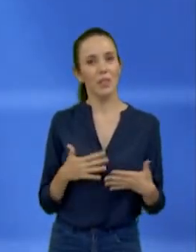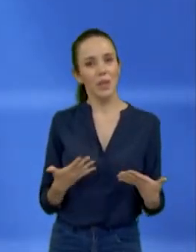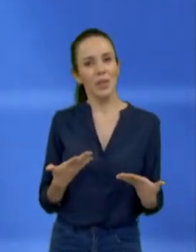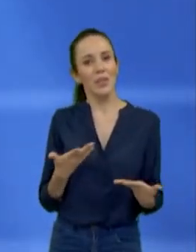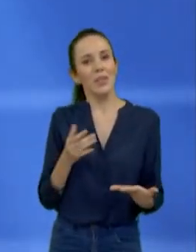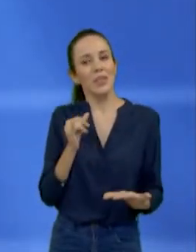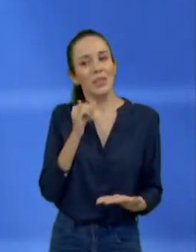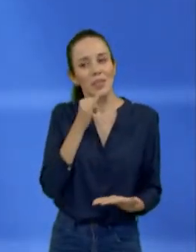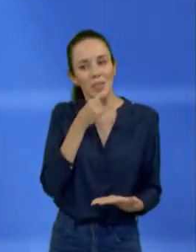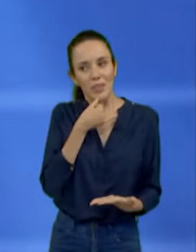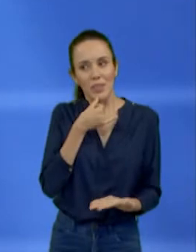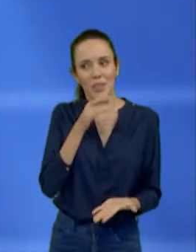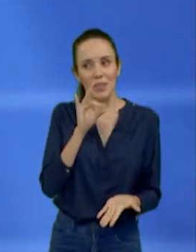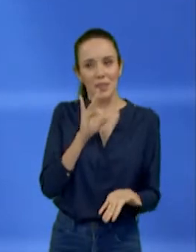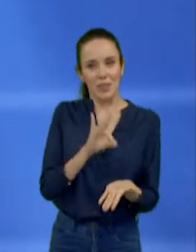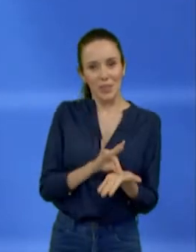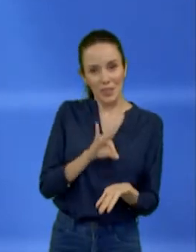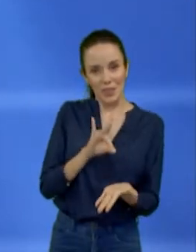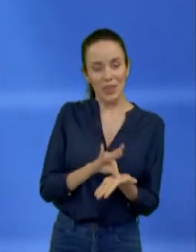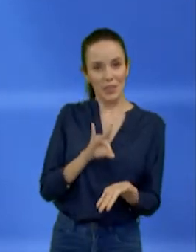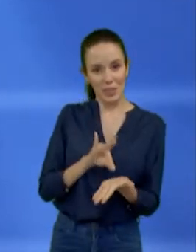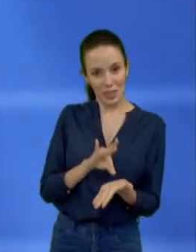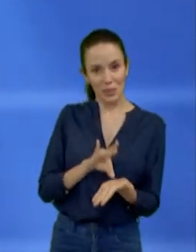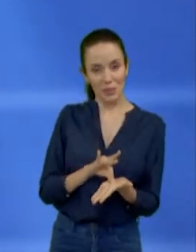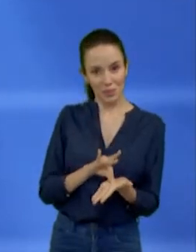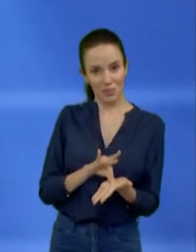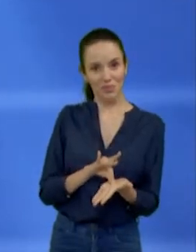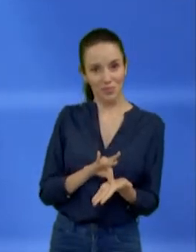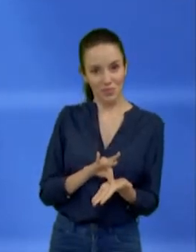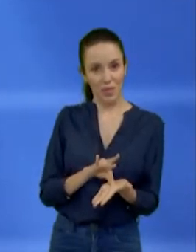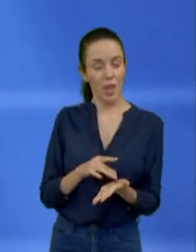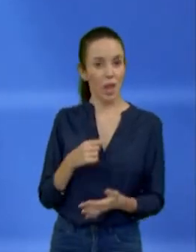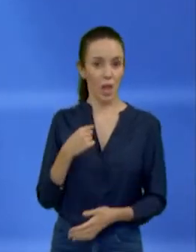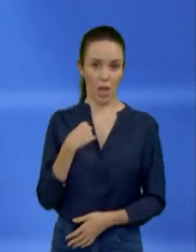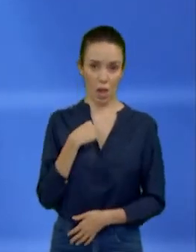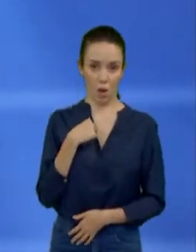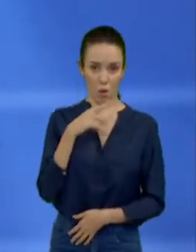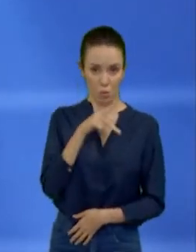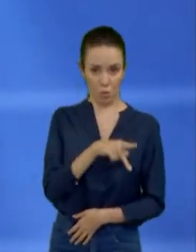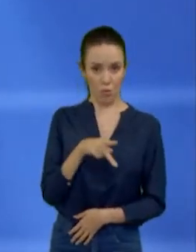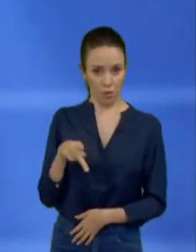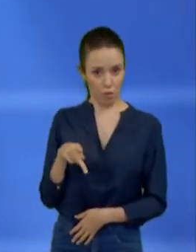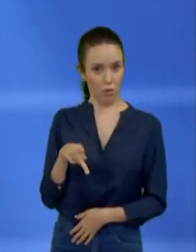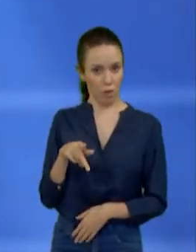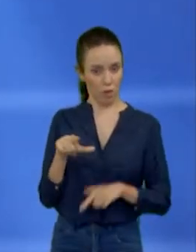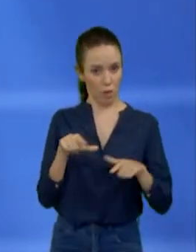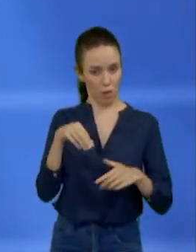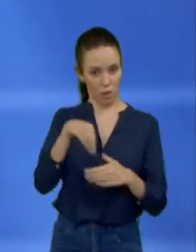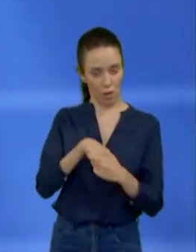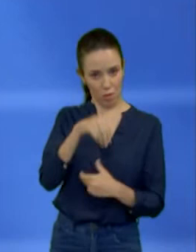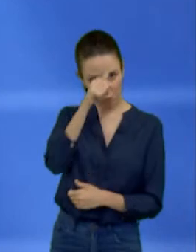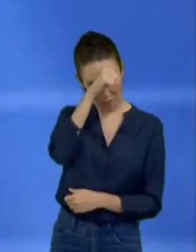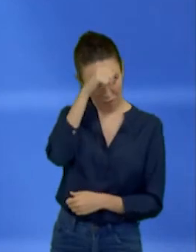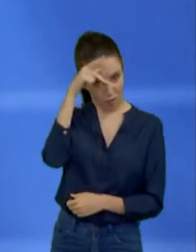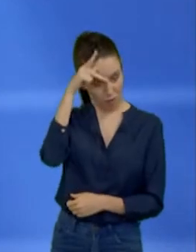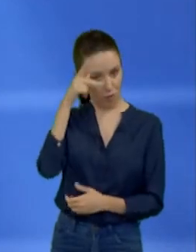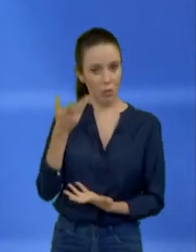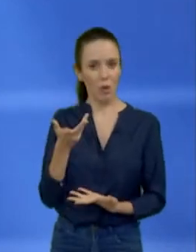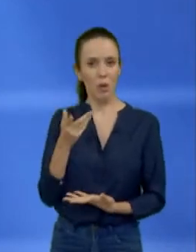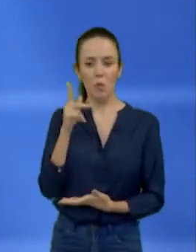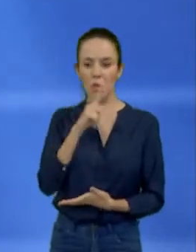procede, né? Infelizmente, procede. Os professores, eu sou professor da rede municipal de ensino, os professores não foram